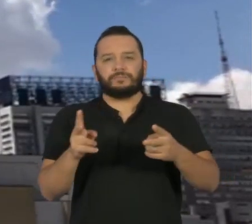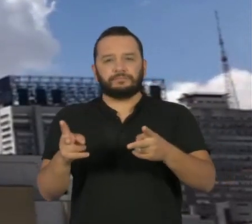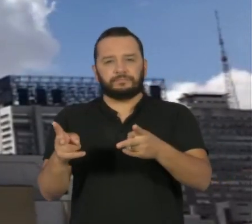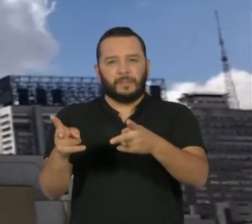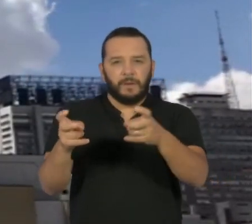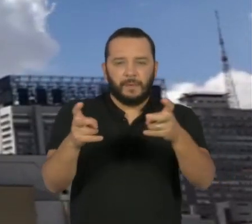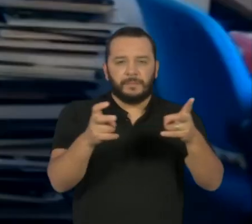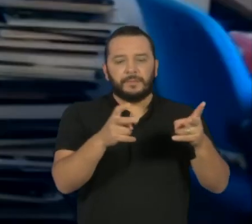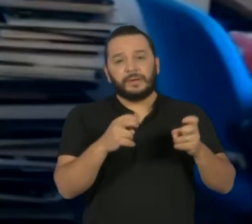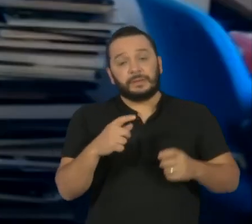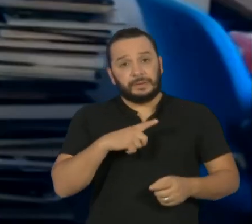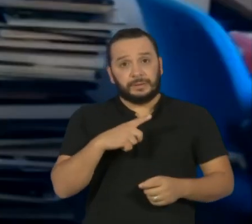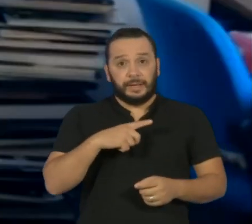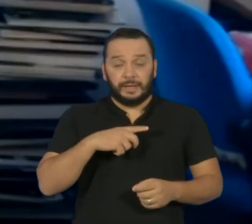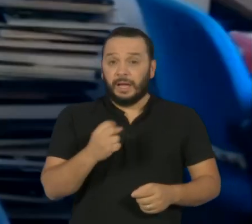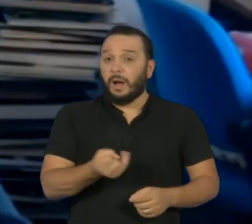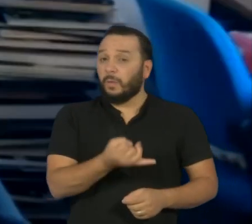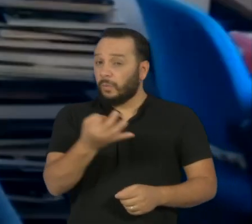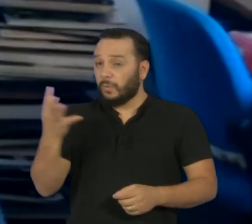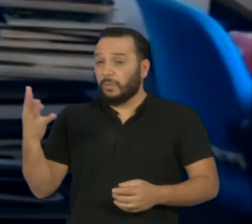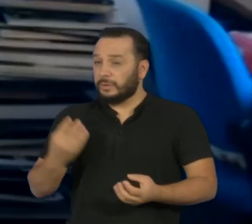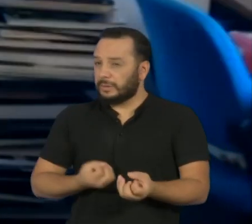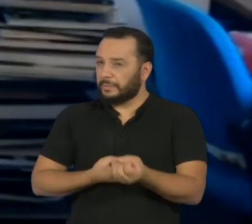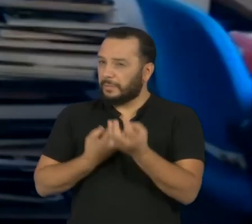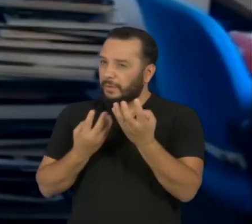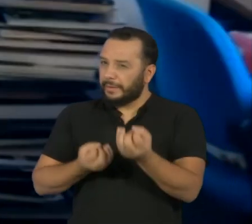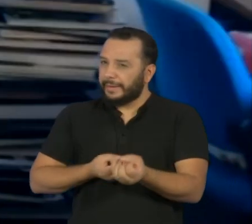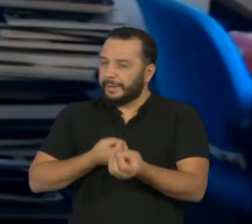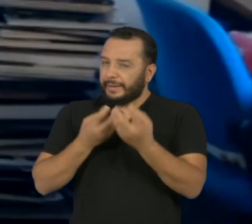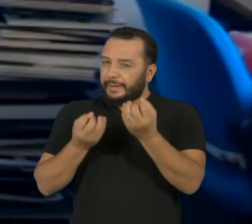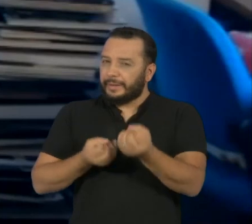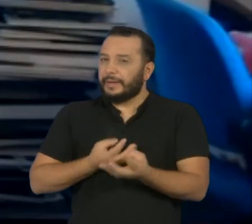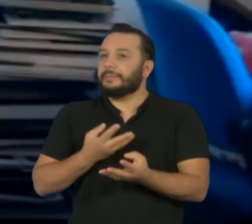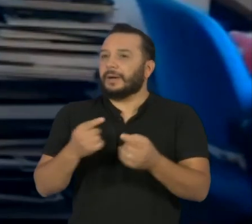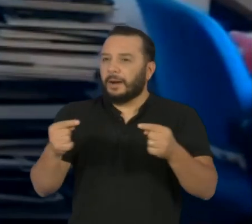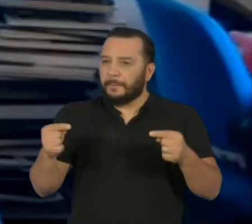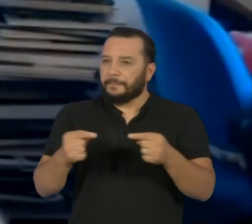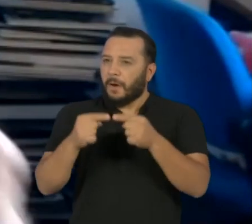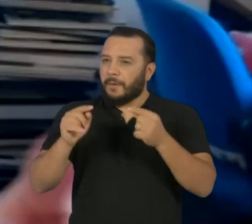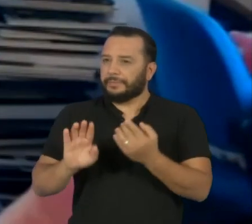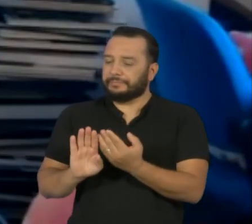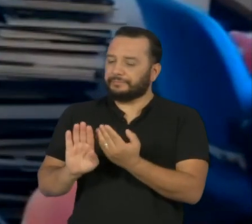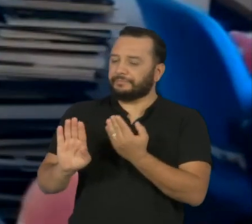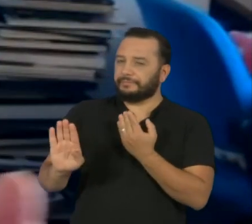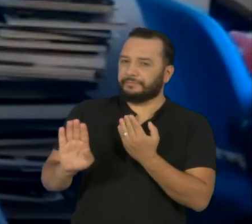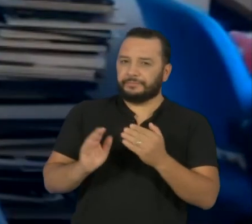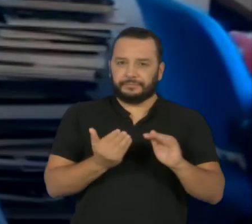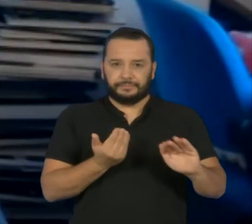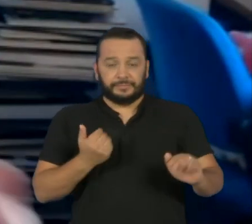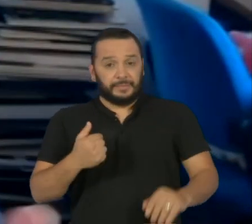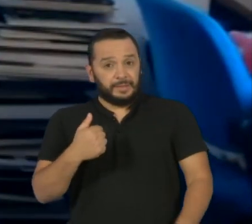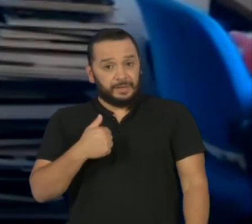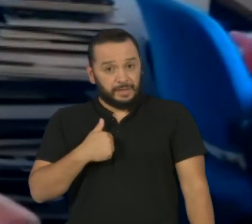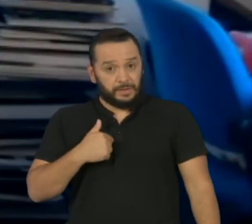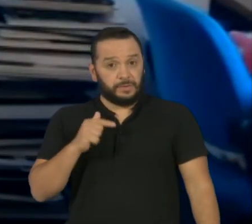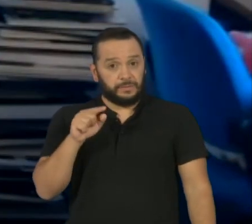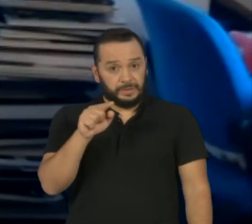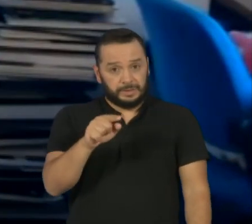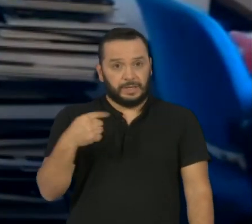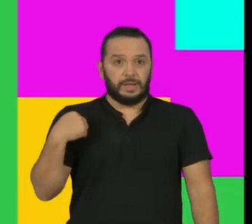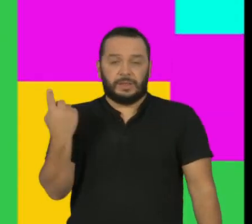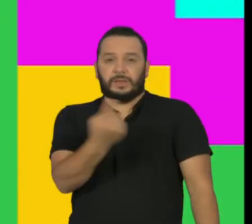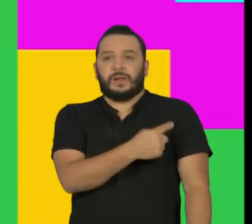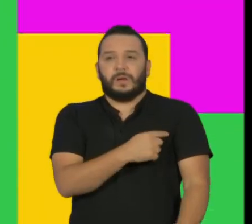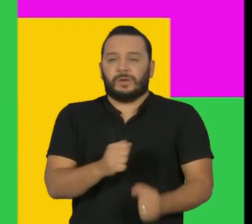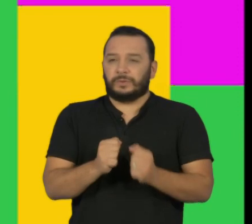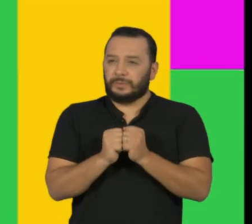Eu fiz alguns poemas que tem muito a ver com essa questão do distanciamento, da eu-você, nós juntos.